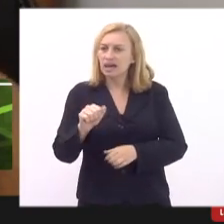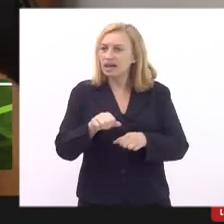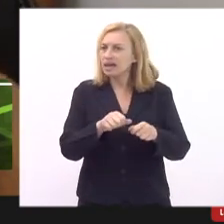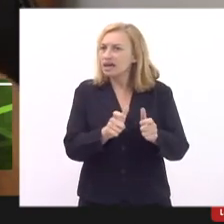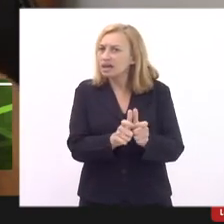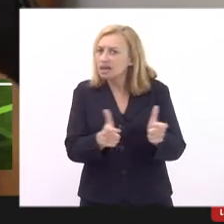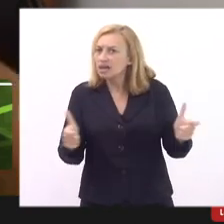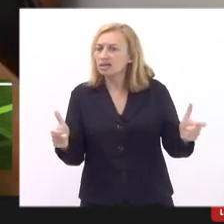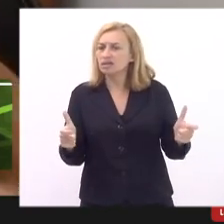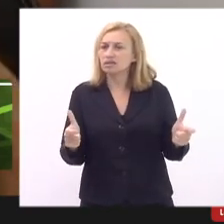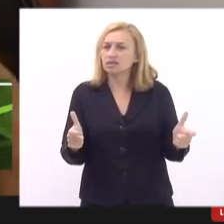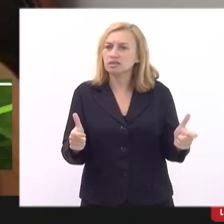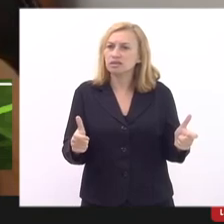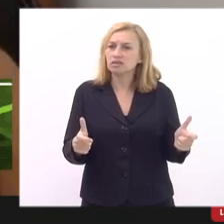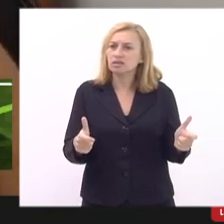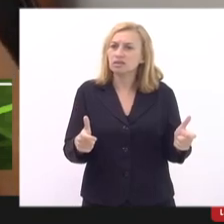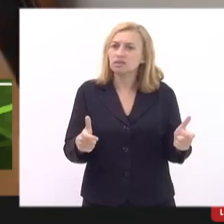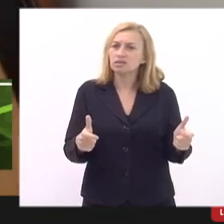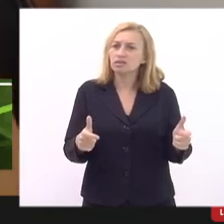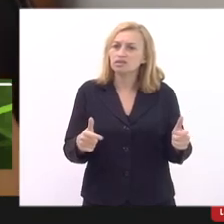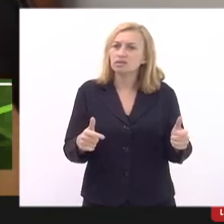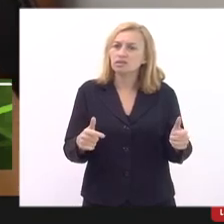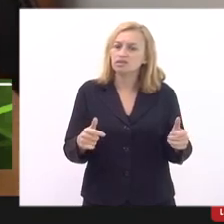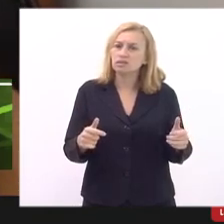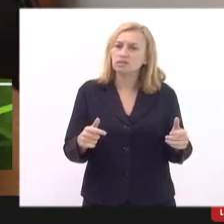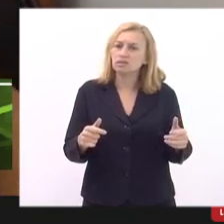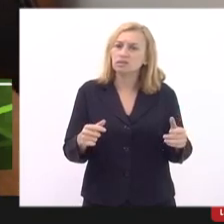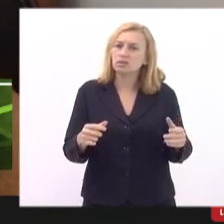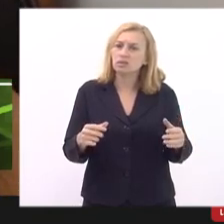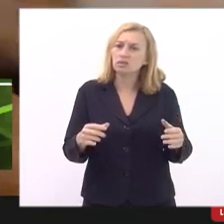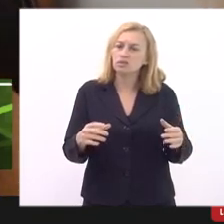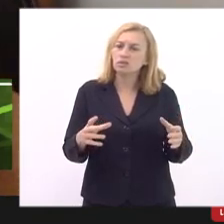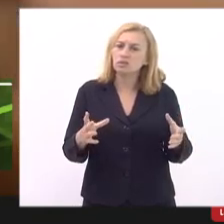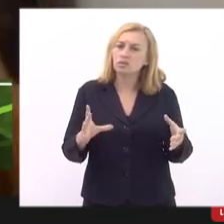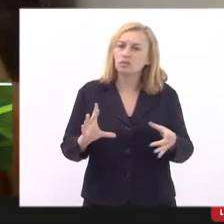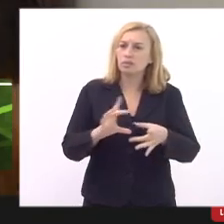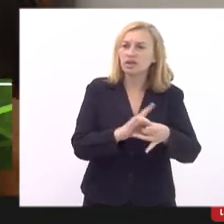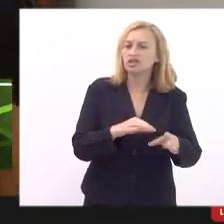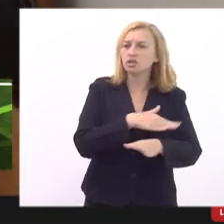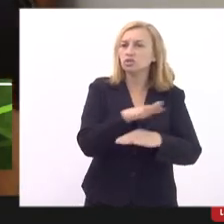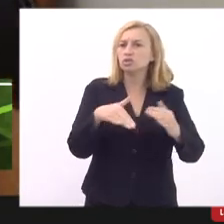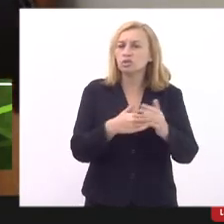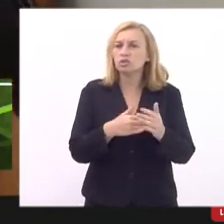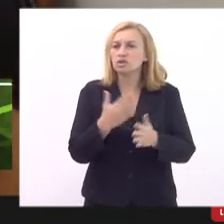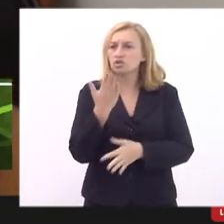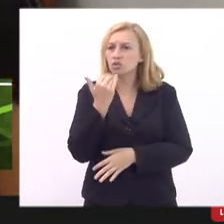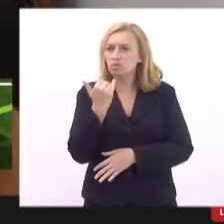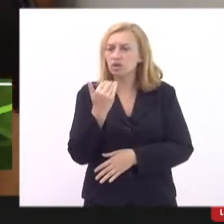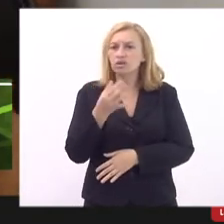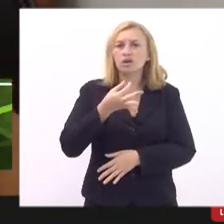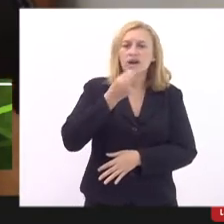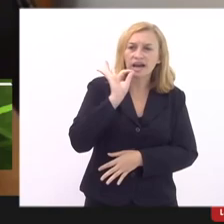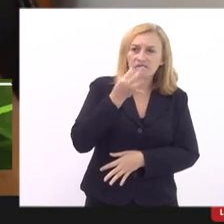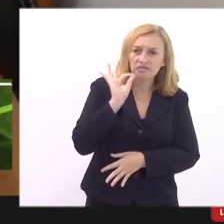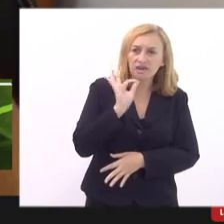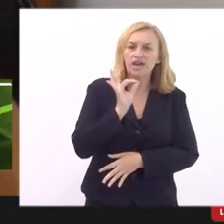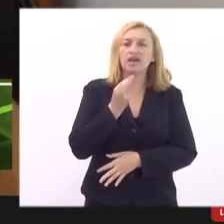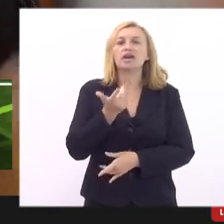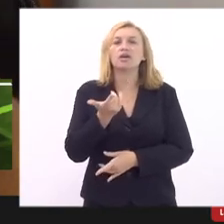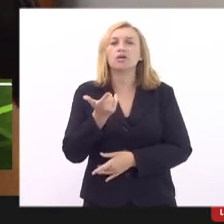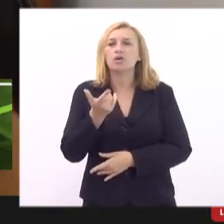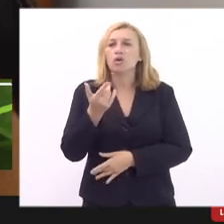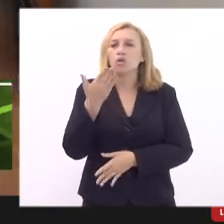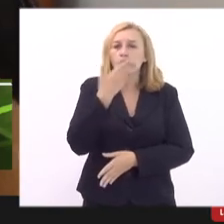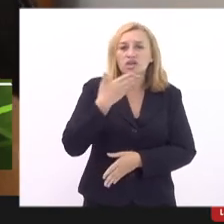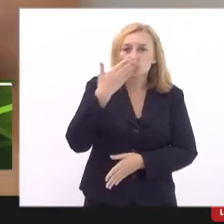ele não contempla em geral todos os alimentos por exemplo o café aumentou 70% o açúcar aumentou 50% então se você usa